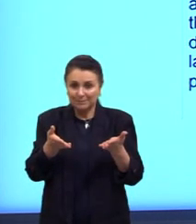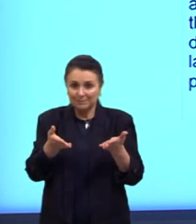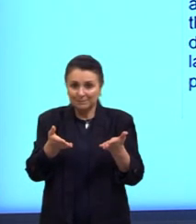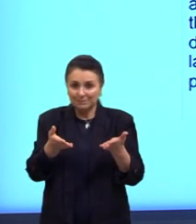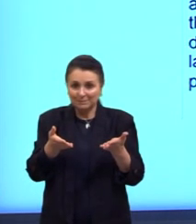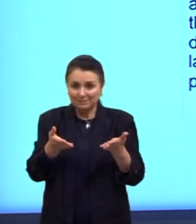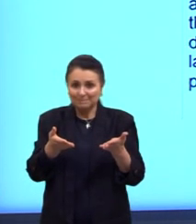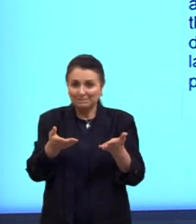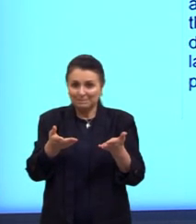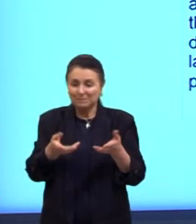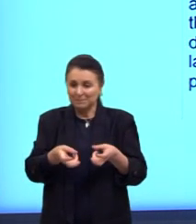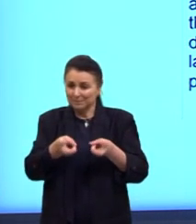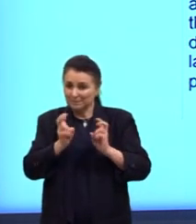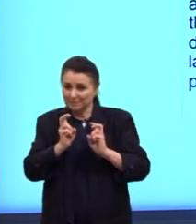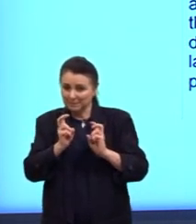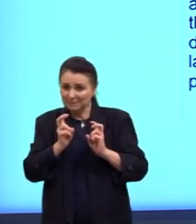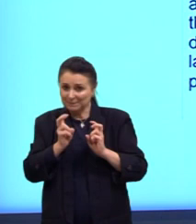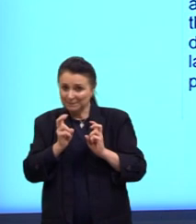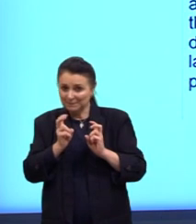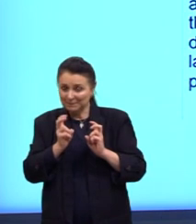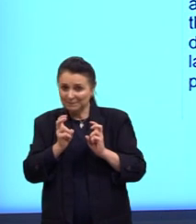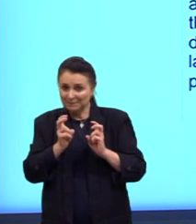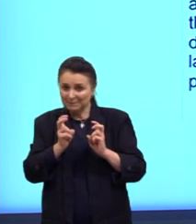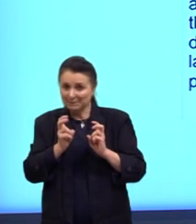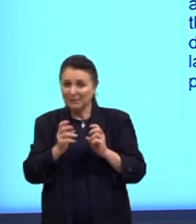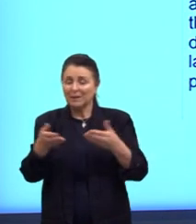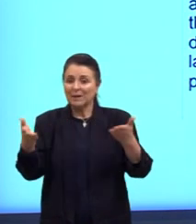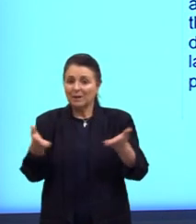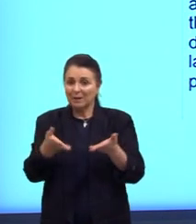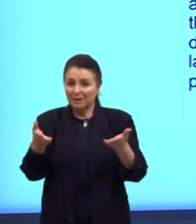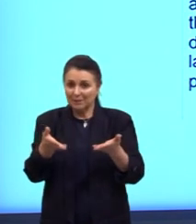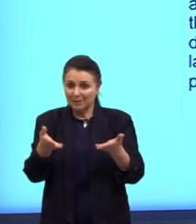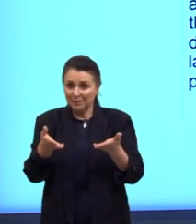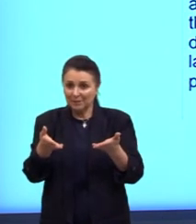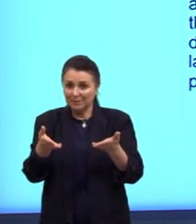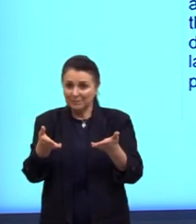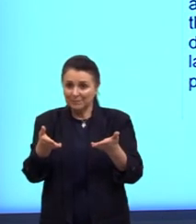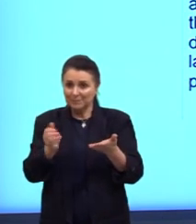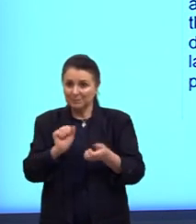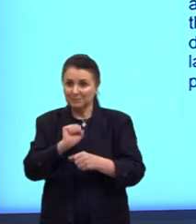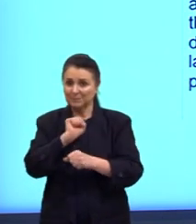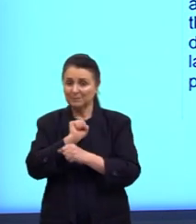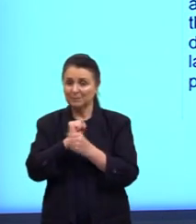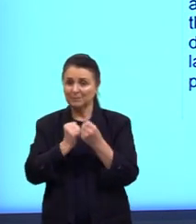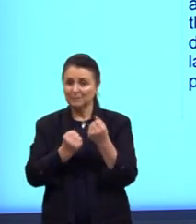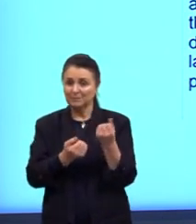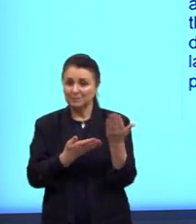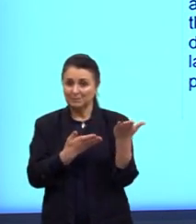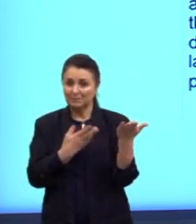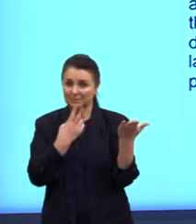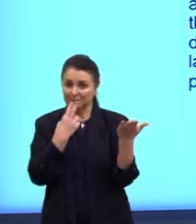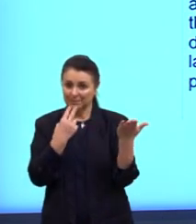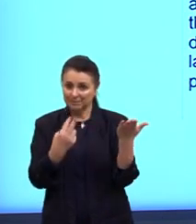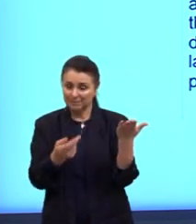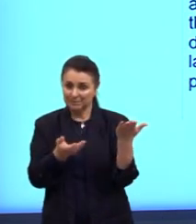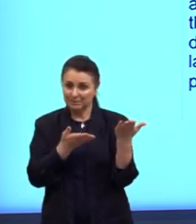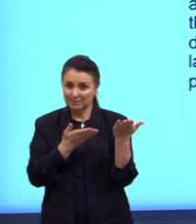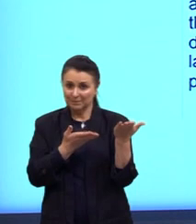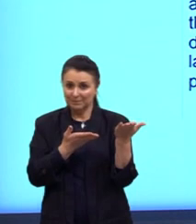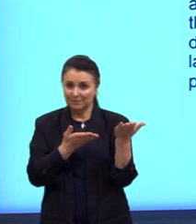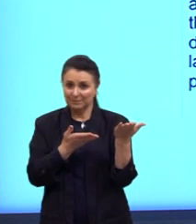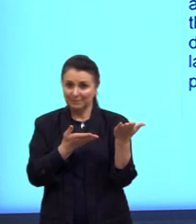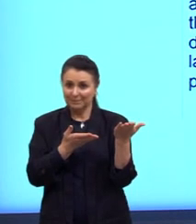Tá vendo? Então, at the moment, skin and other flat tissues are most promising for the